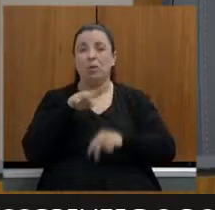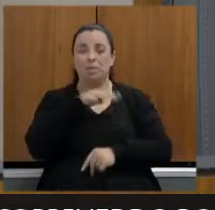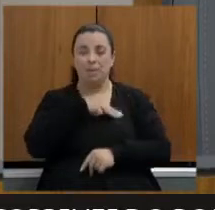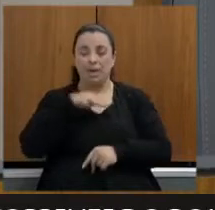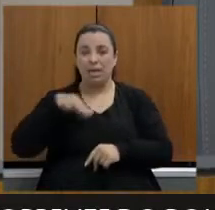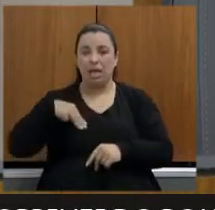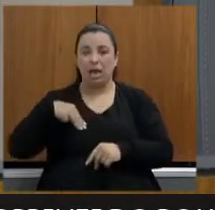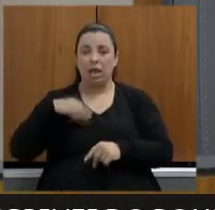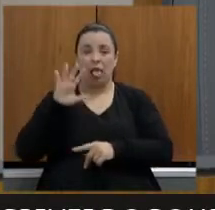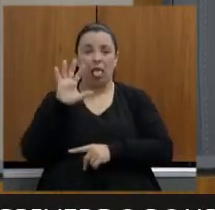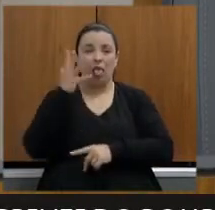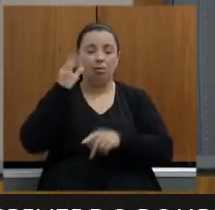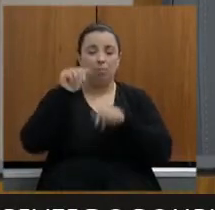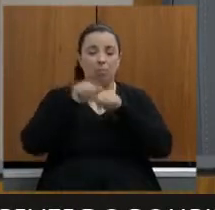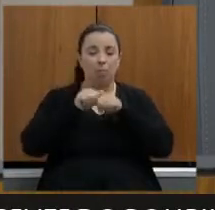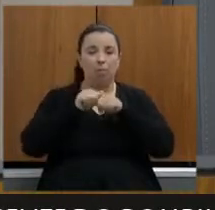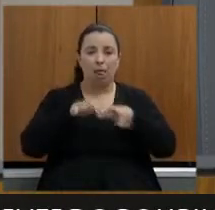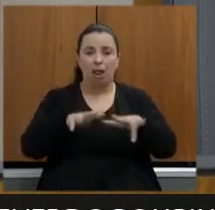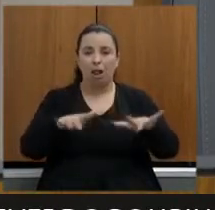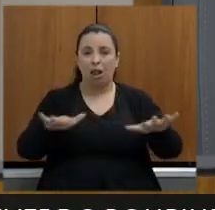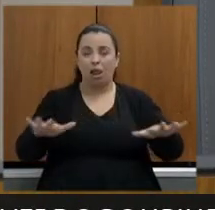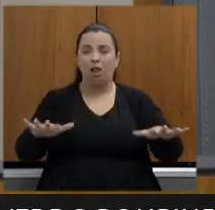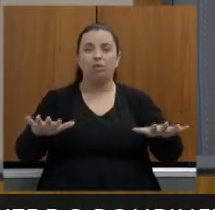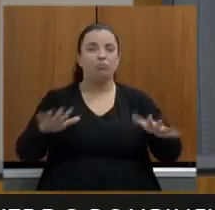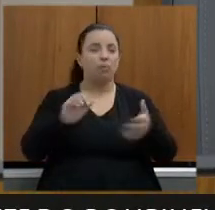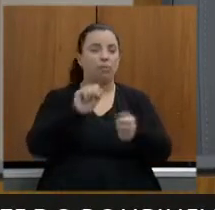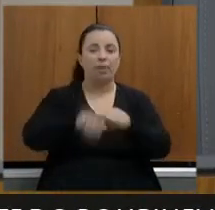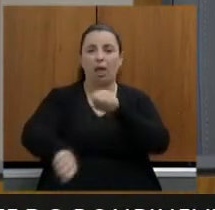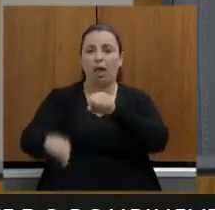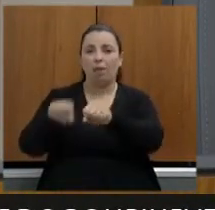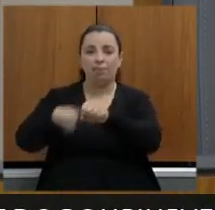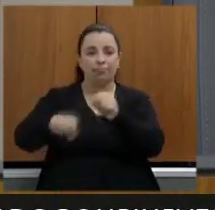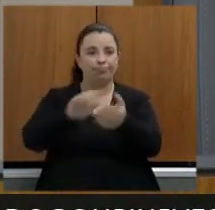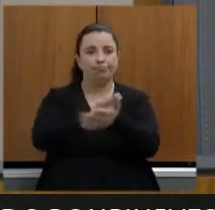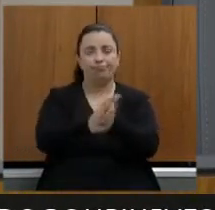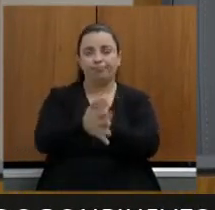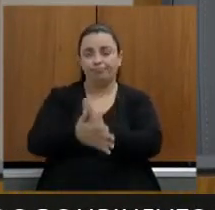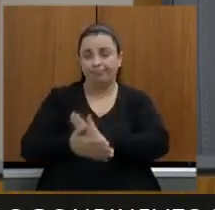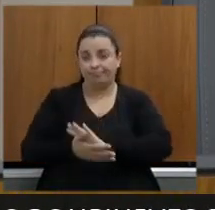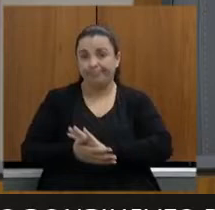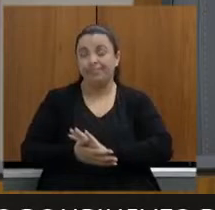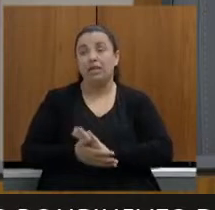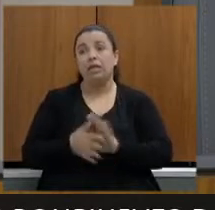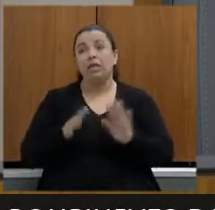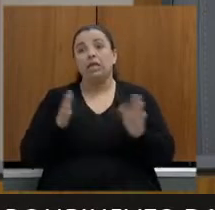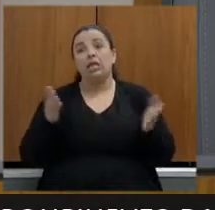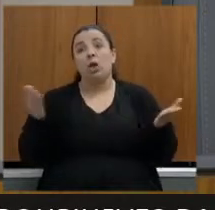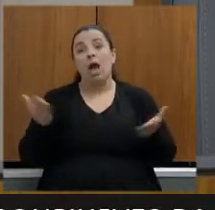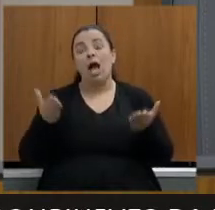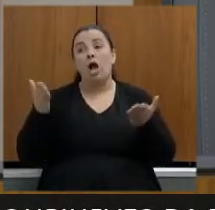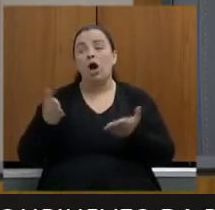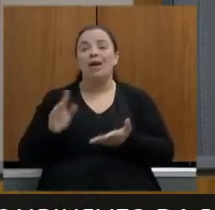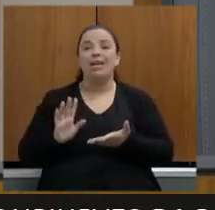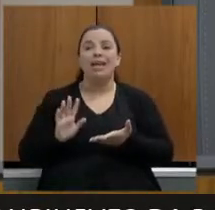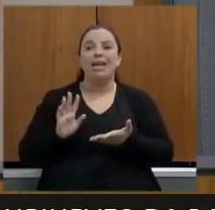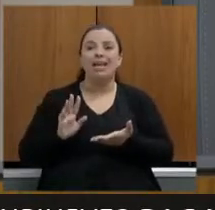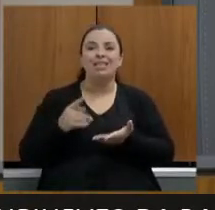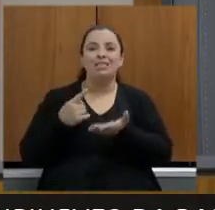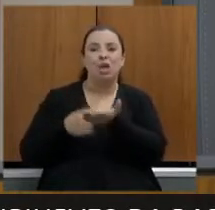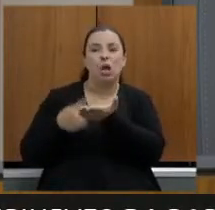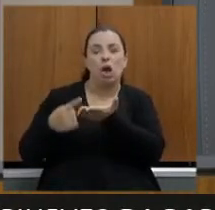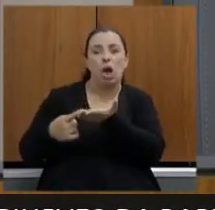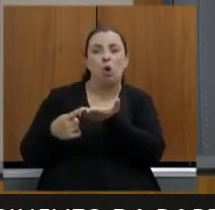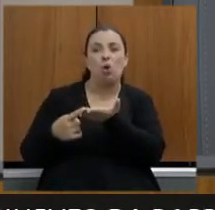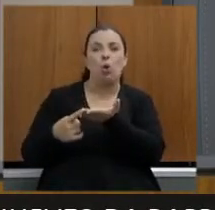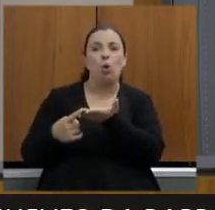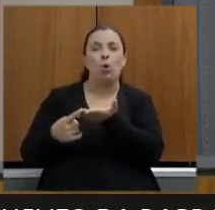então isso trouxe muita esperança doutor Leonardo Maia além de representar aqui o Ministério Público é uma pessoa